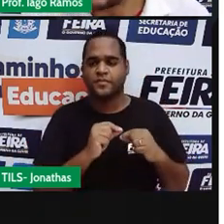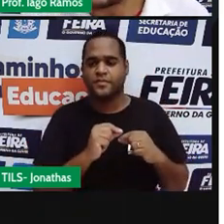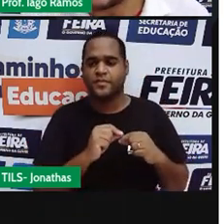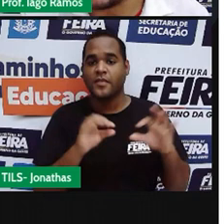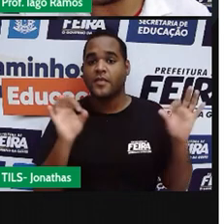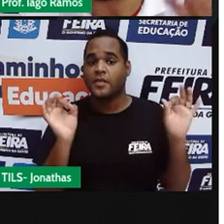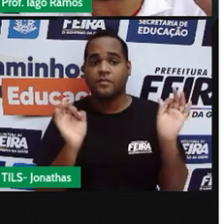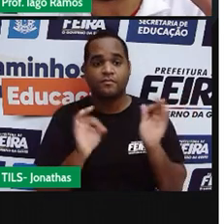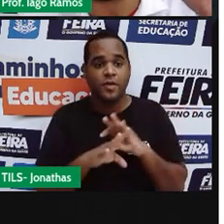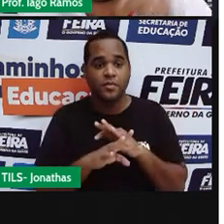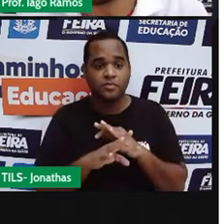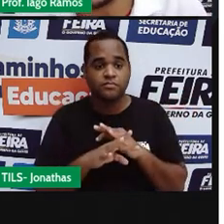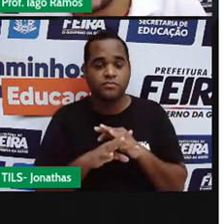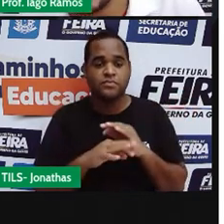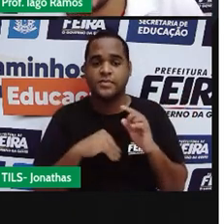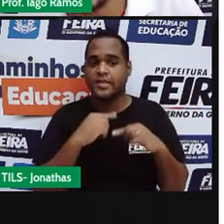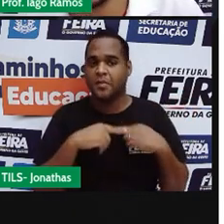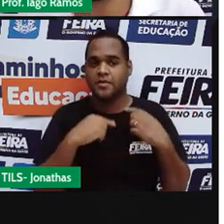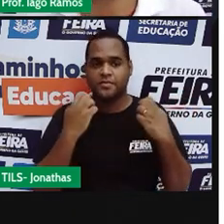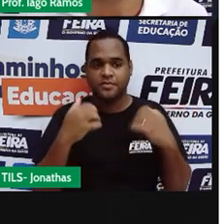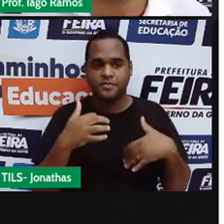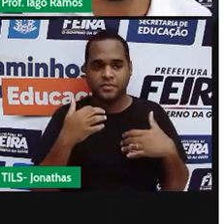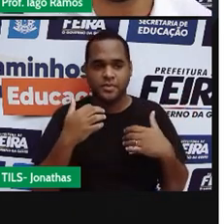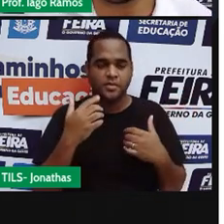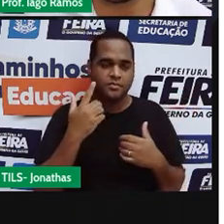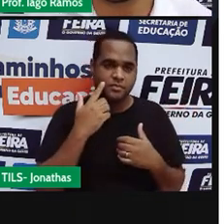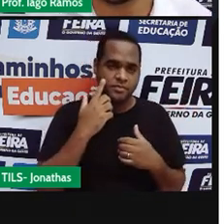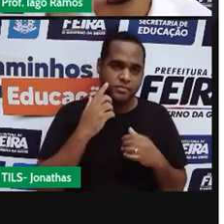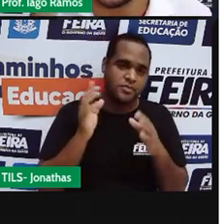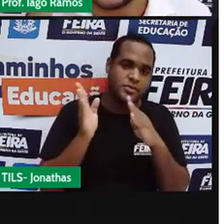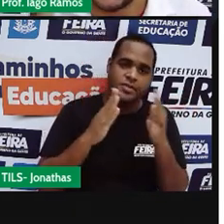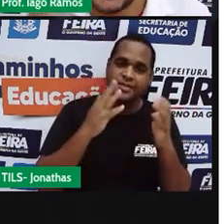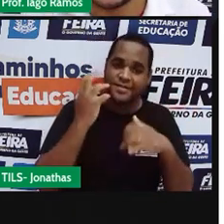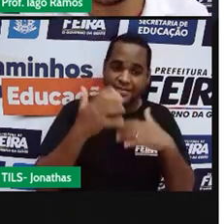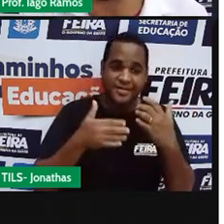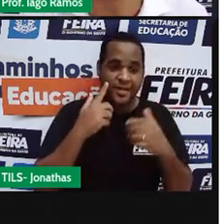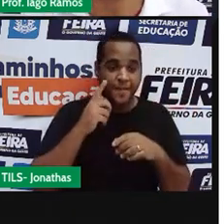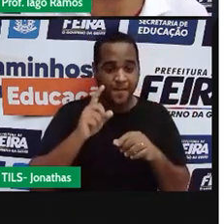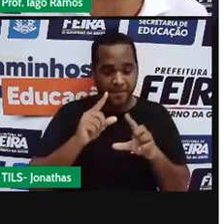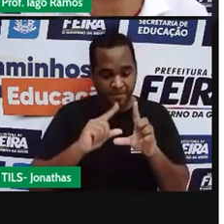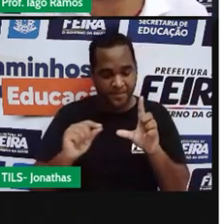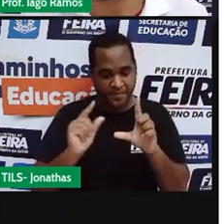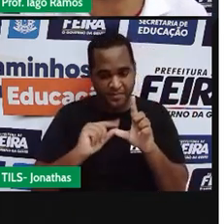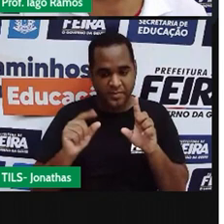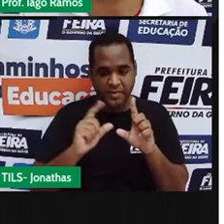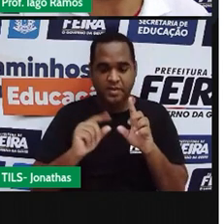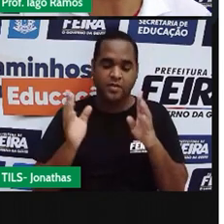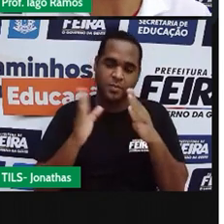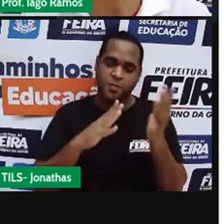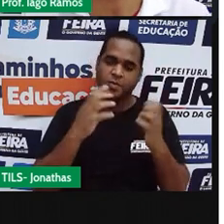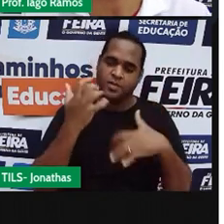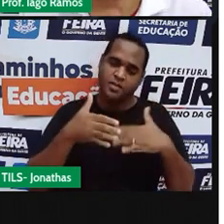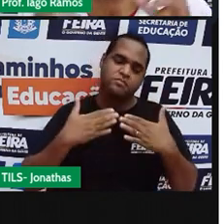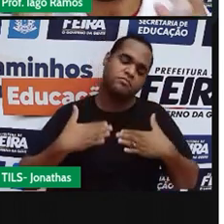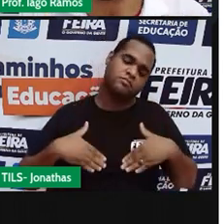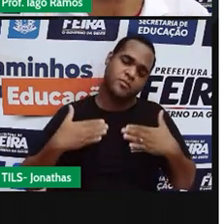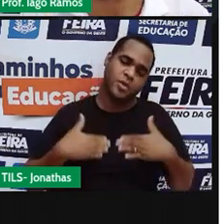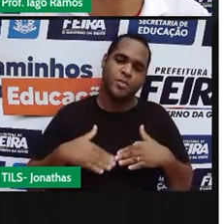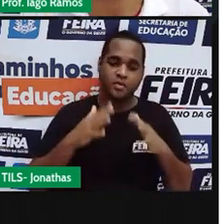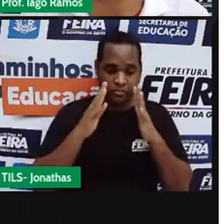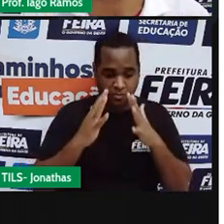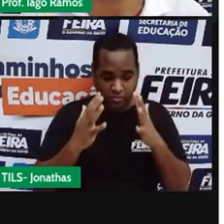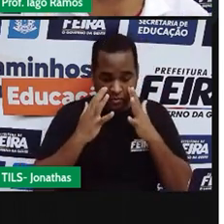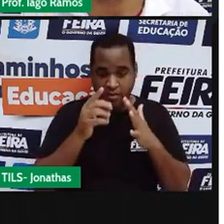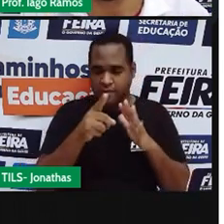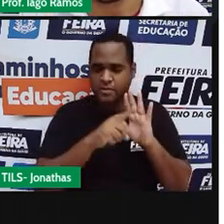Acabou a aula aqui, já vai na descrição, clica no link, assiste esse vídeo com calma, com muita atenção e isso